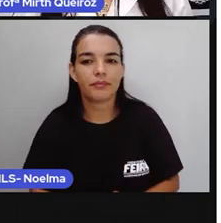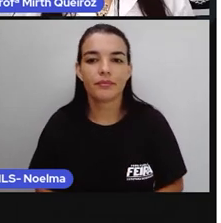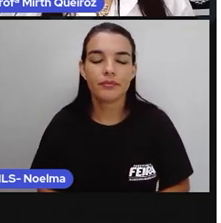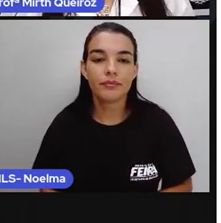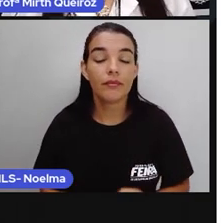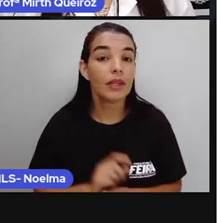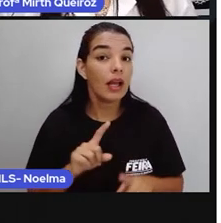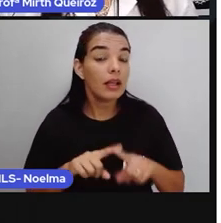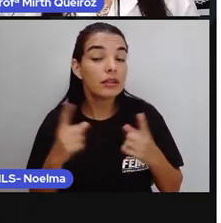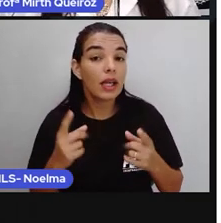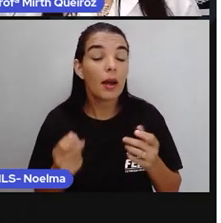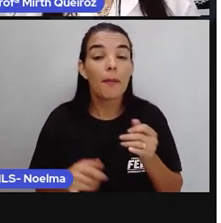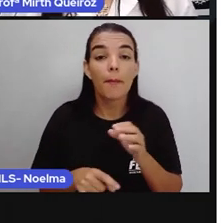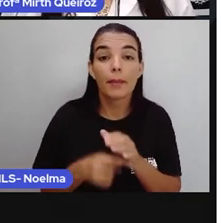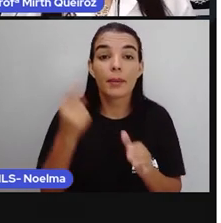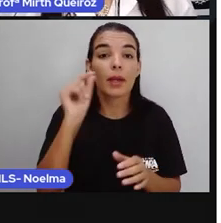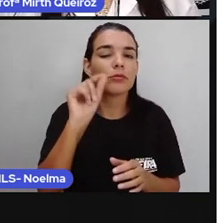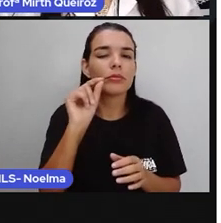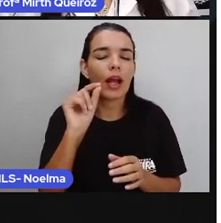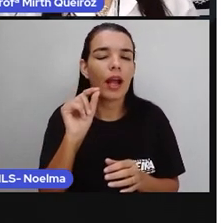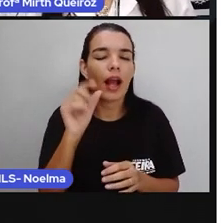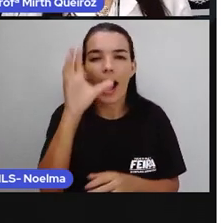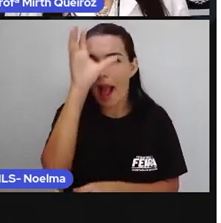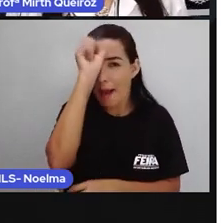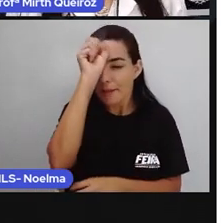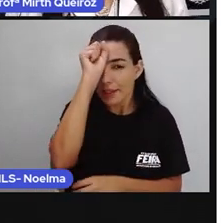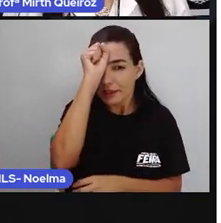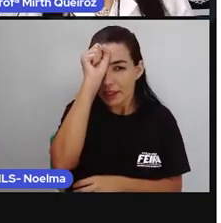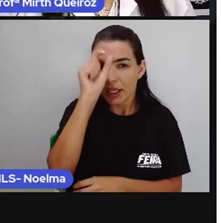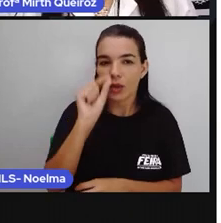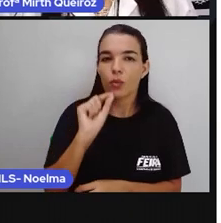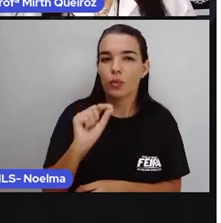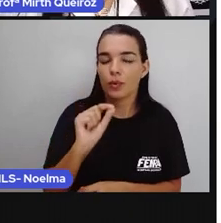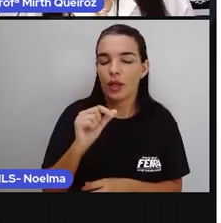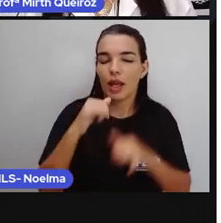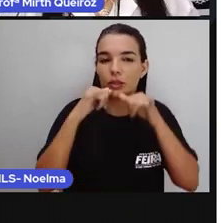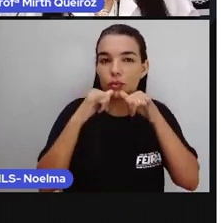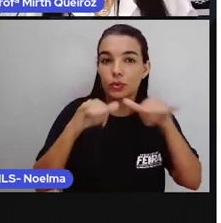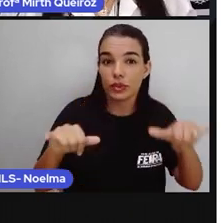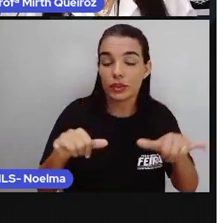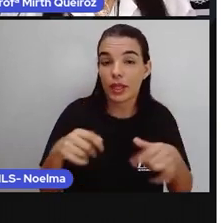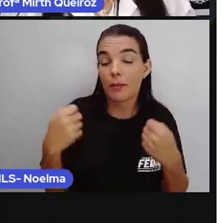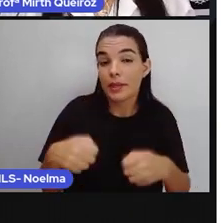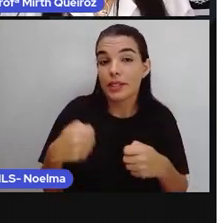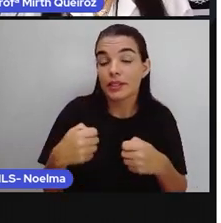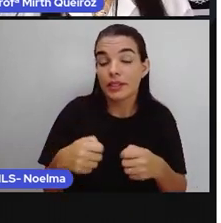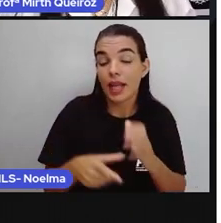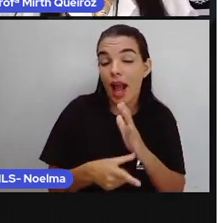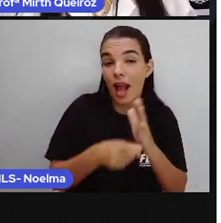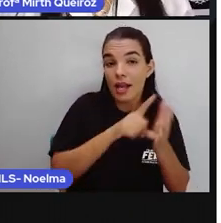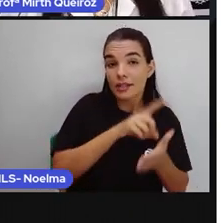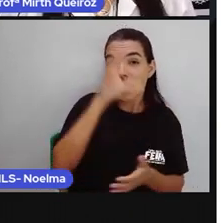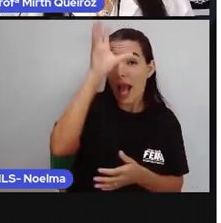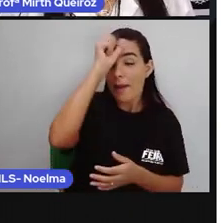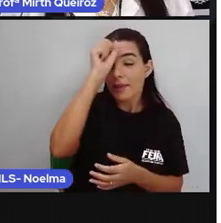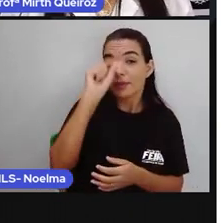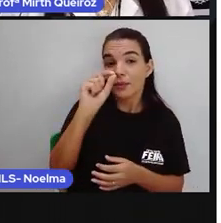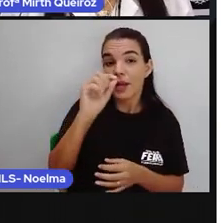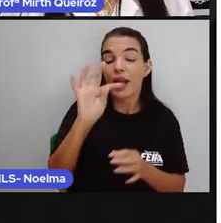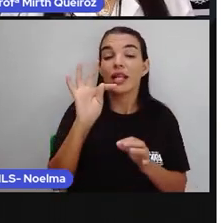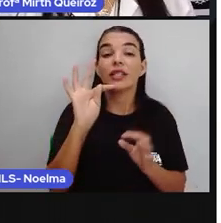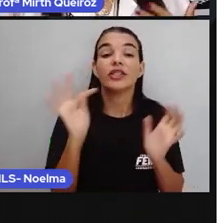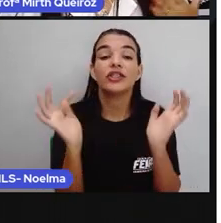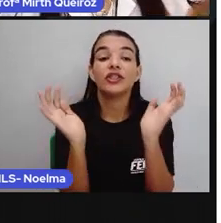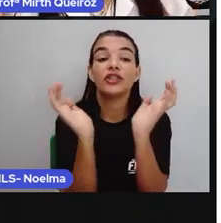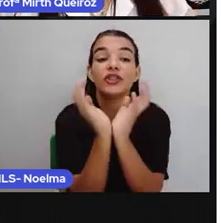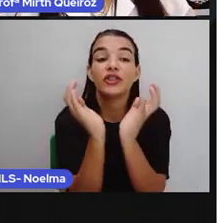Mas primeiro, né? Antes da gente aprender sobre notícia, a gente tem que aprender primeiro o que que são gêneros textuais.